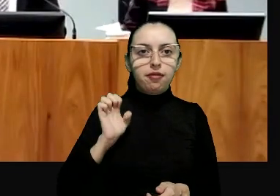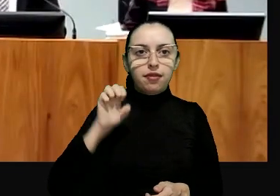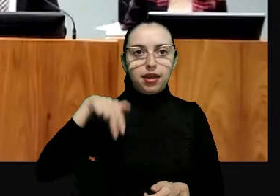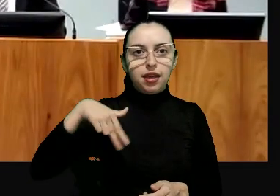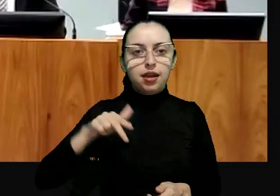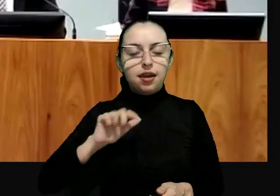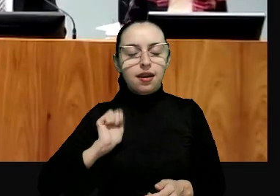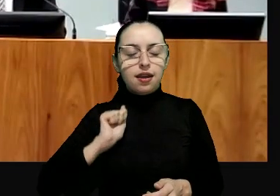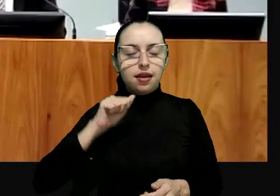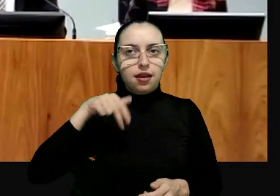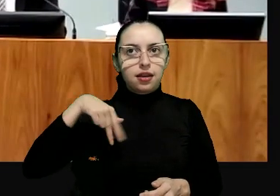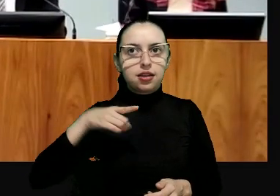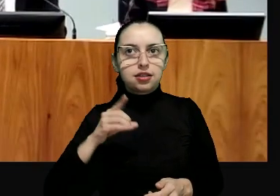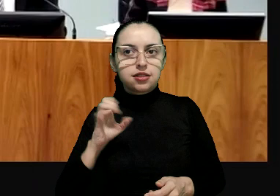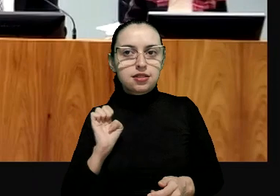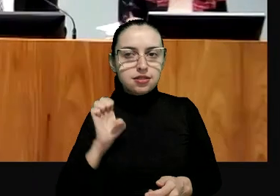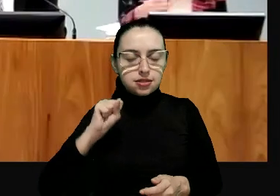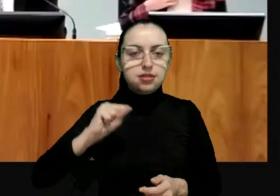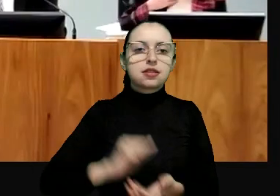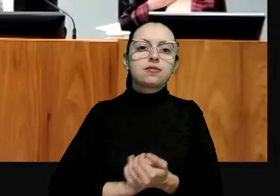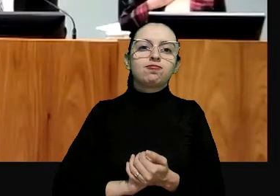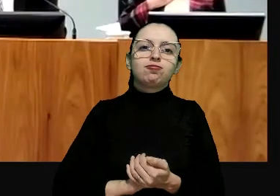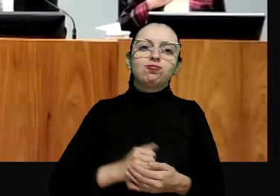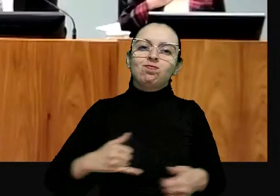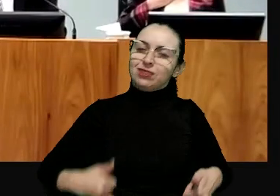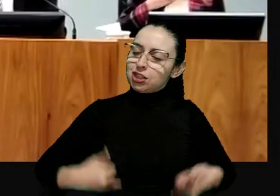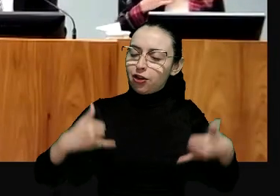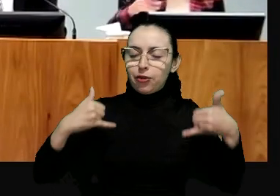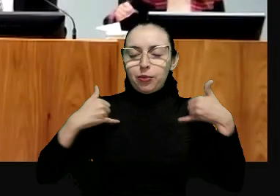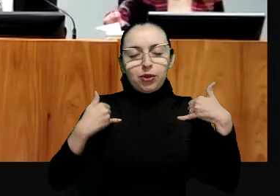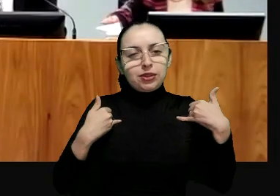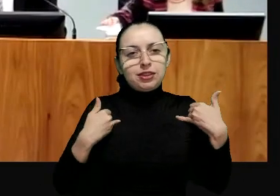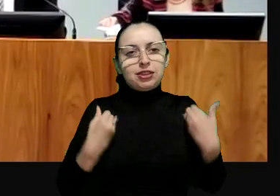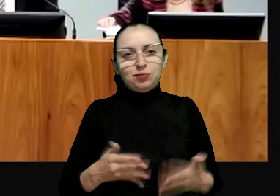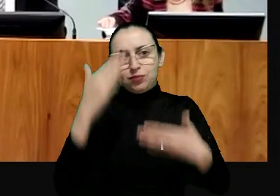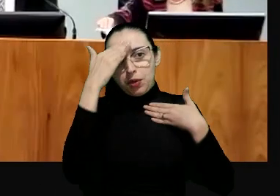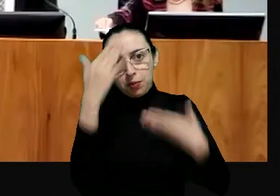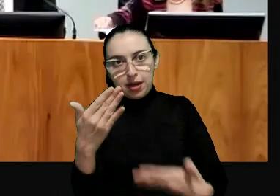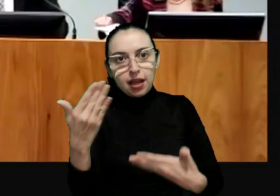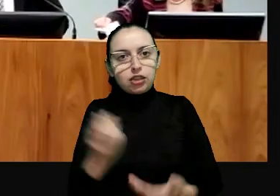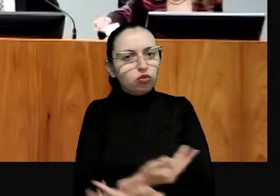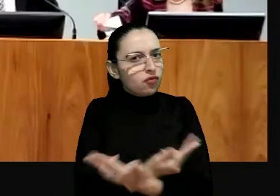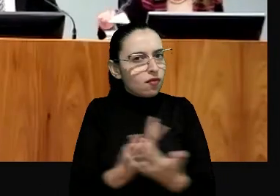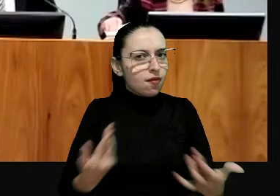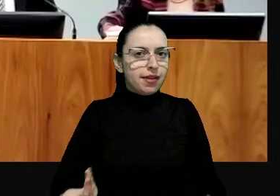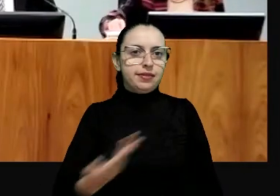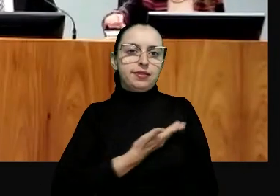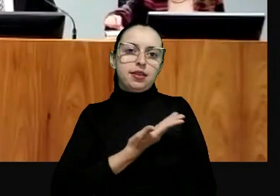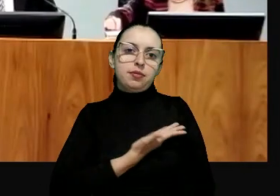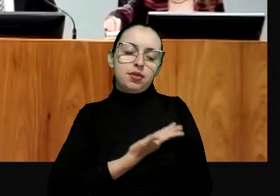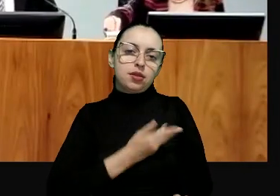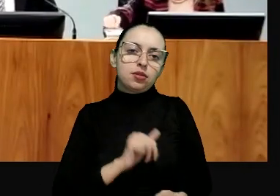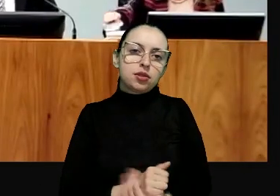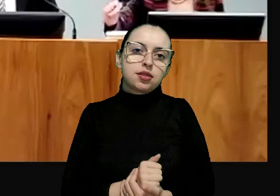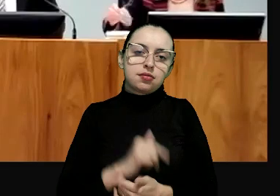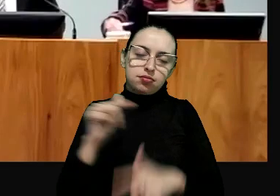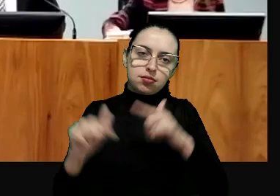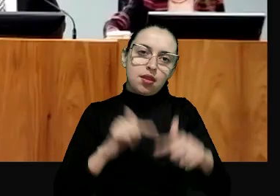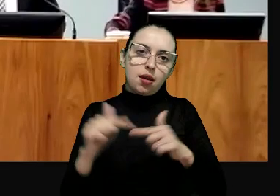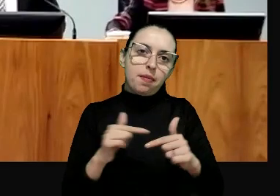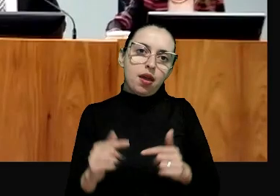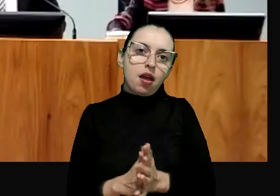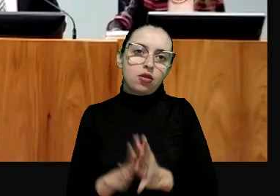fez questão de estar presente. Ministro, uma honra muito grande para nós. Muito obrigado mesmo. e a todos os colegas, colegas que